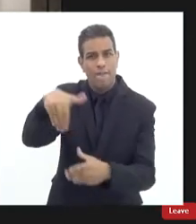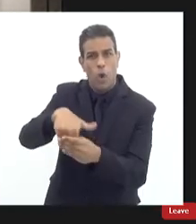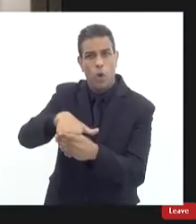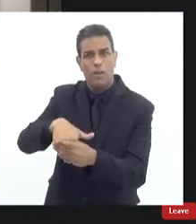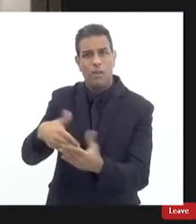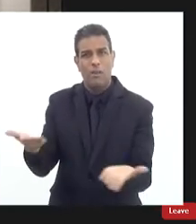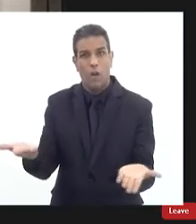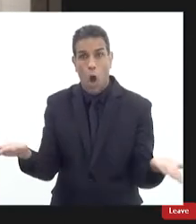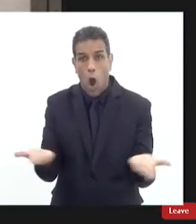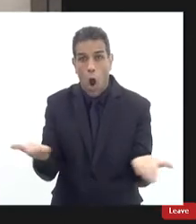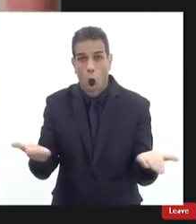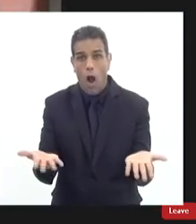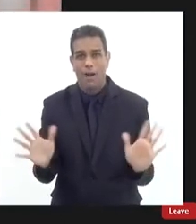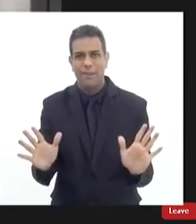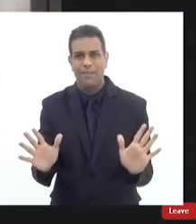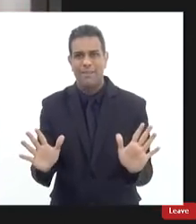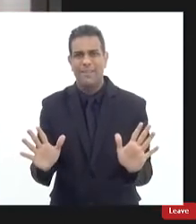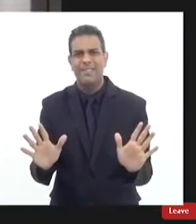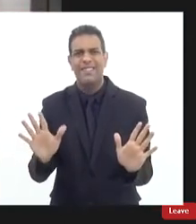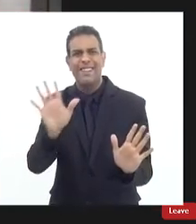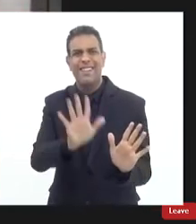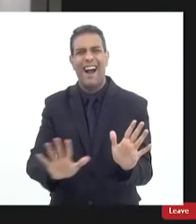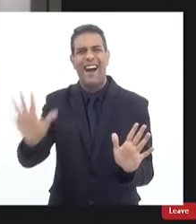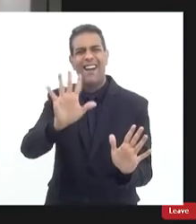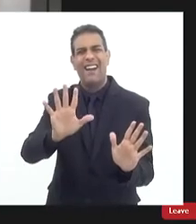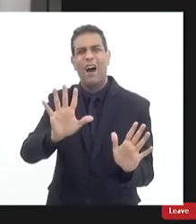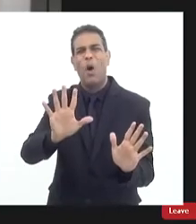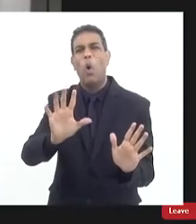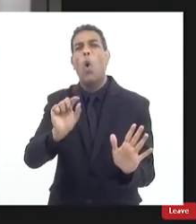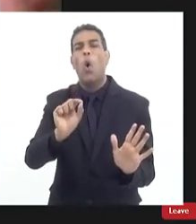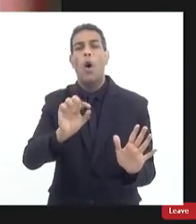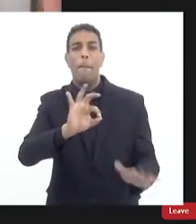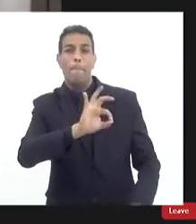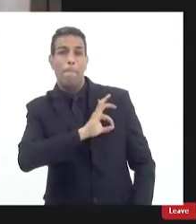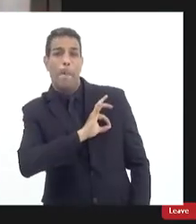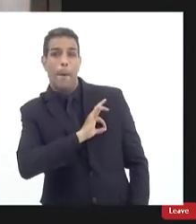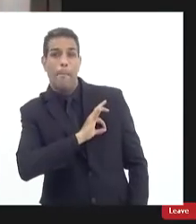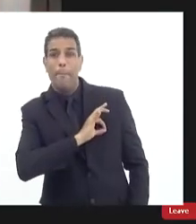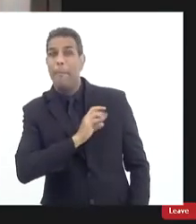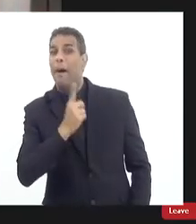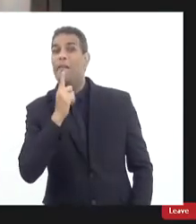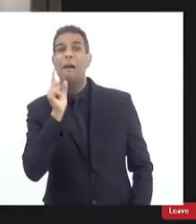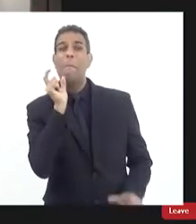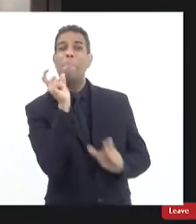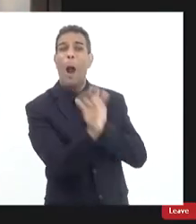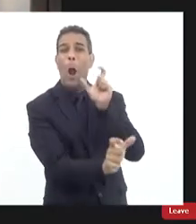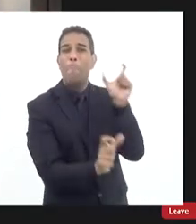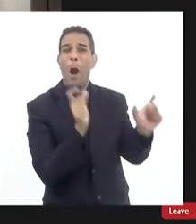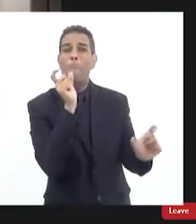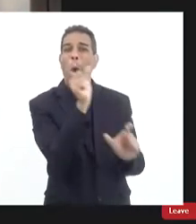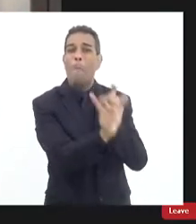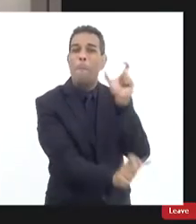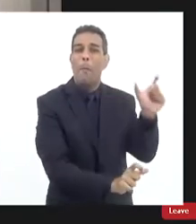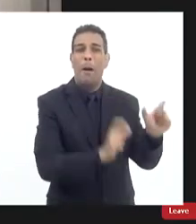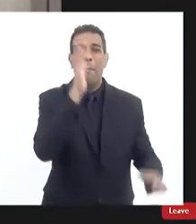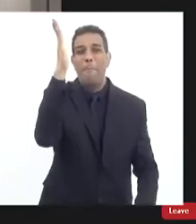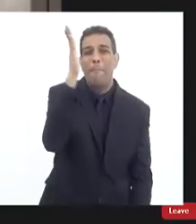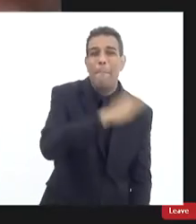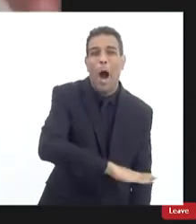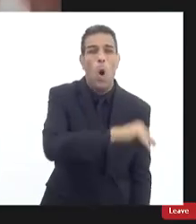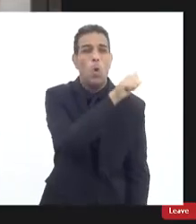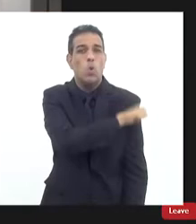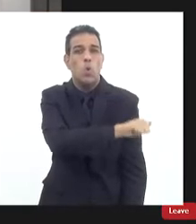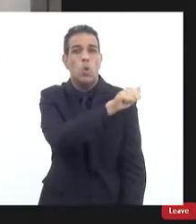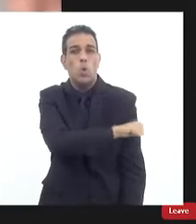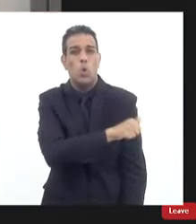hoje nós olhamos só tô dando um dado pra vocês de como a polícia é esculhambada no estado do Rio de Janeiro e aí todas